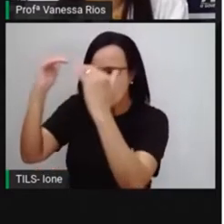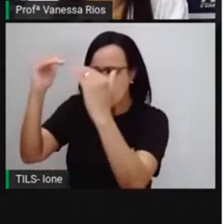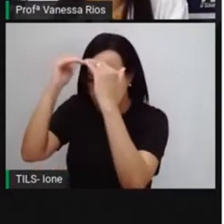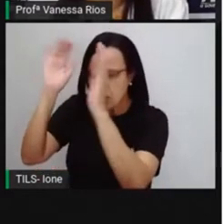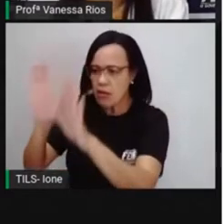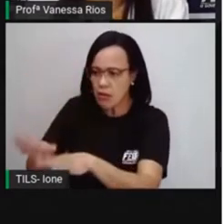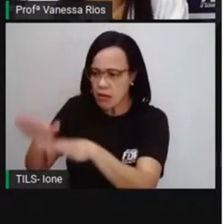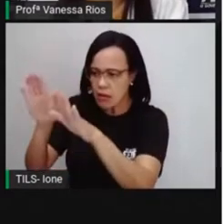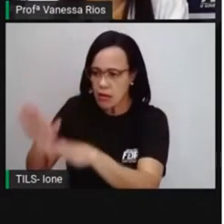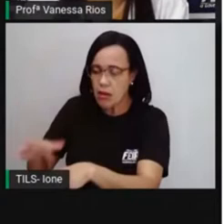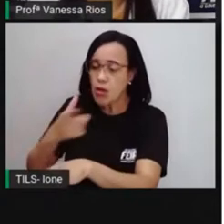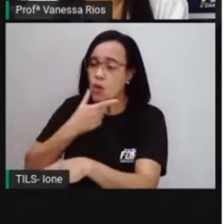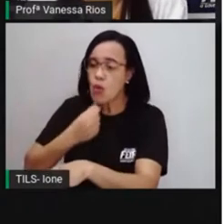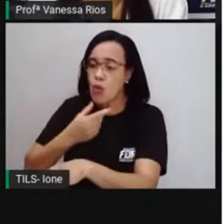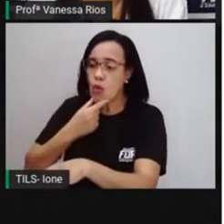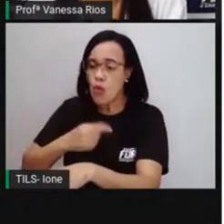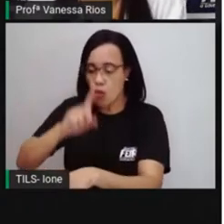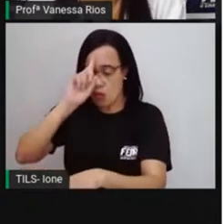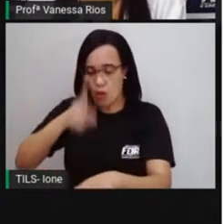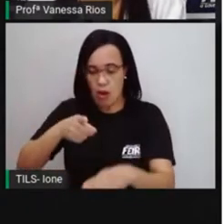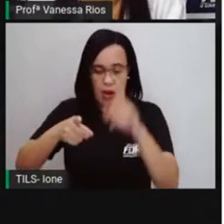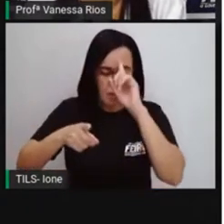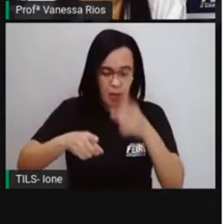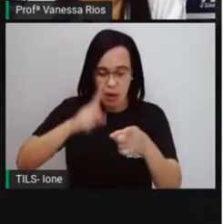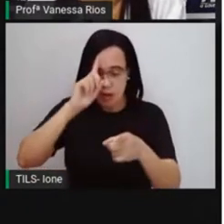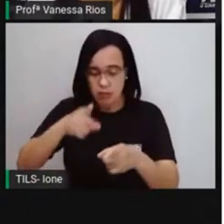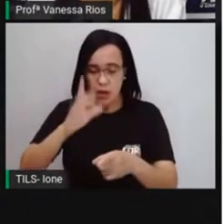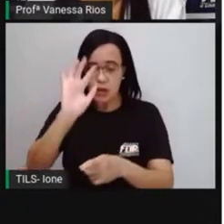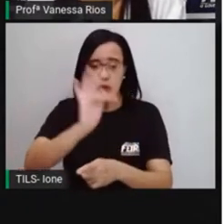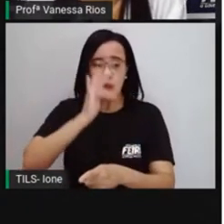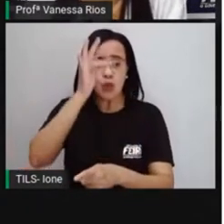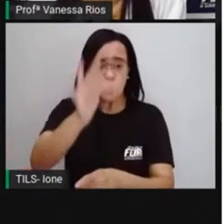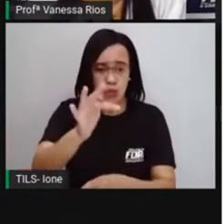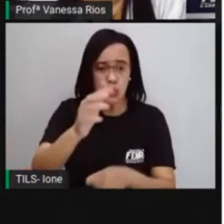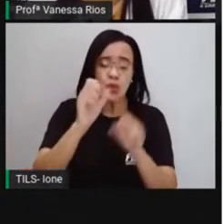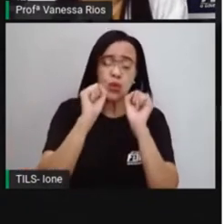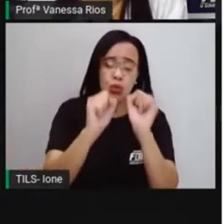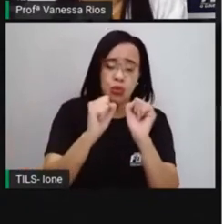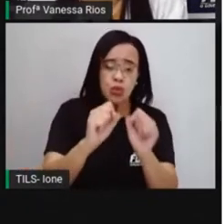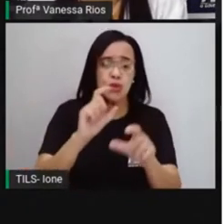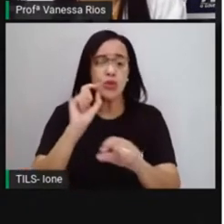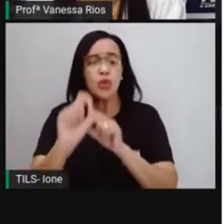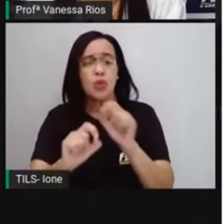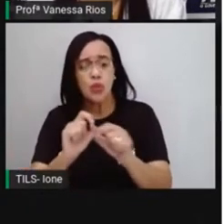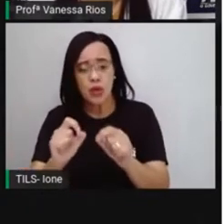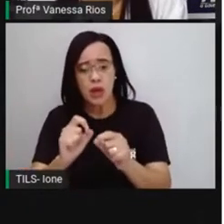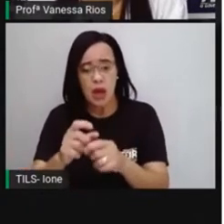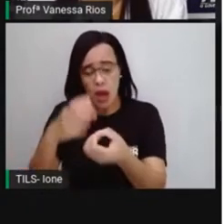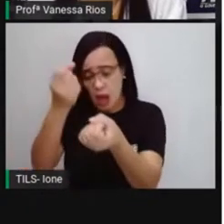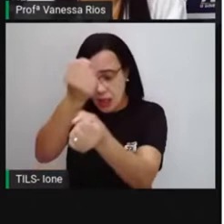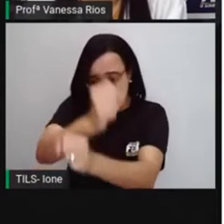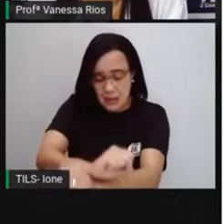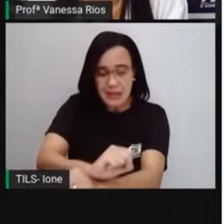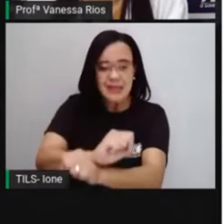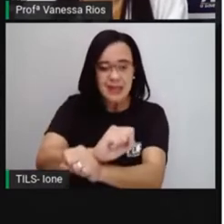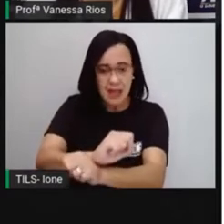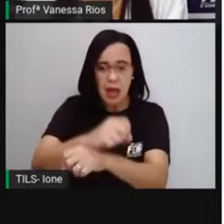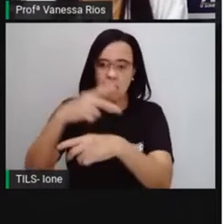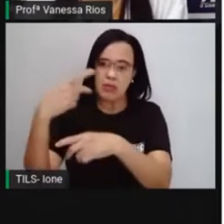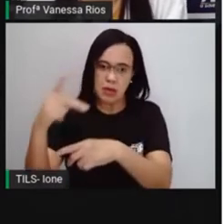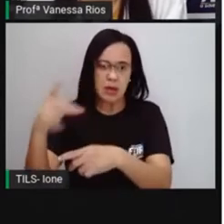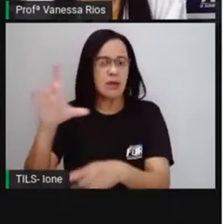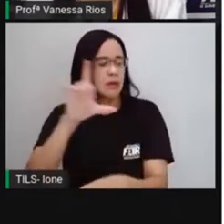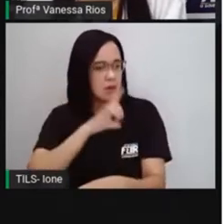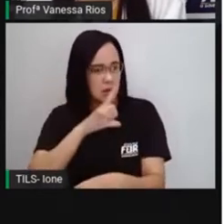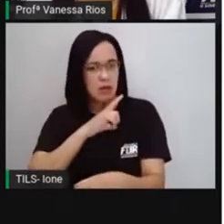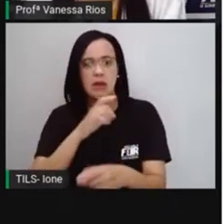de prestígio local, inclusive possuindo escravos seus. Então, como a Pró falou, a questão da escravização, ela servia